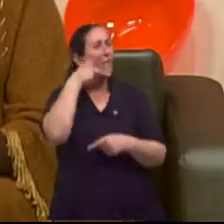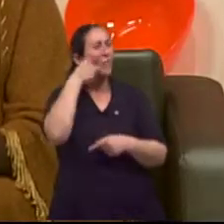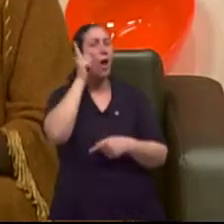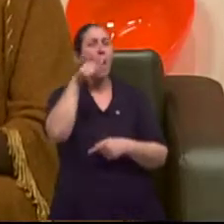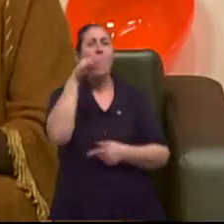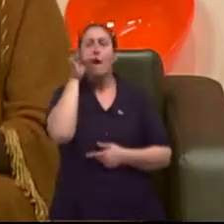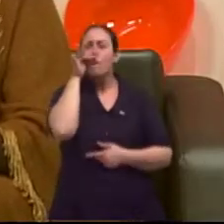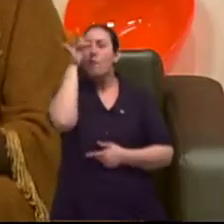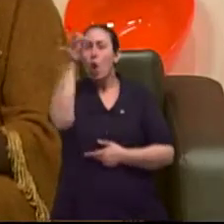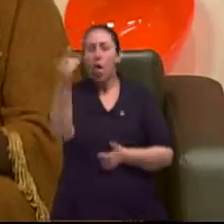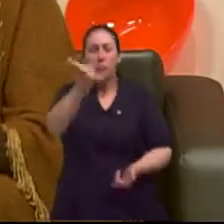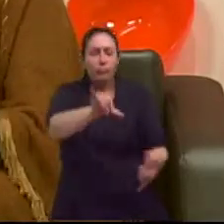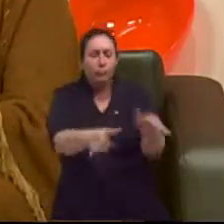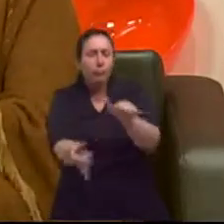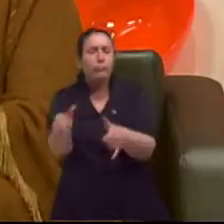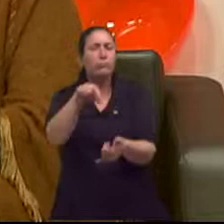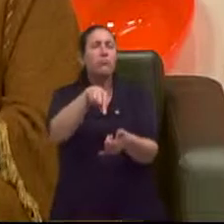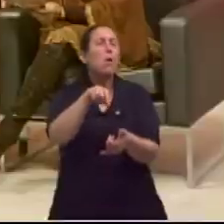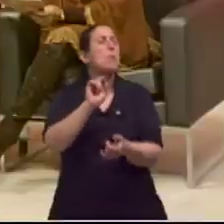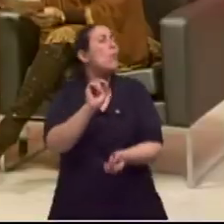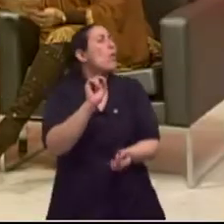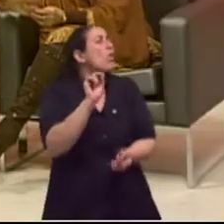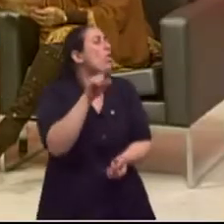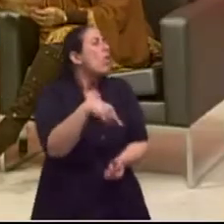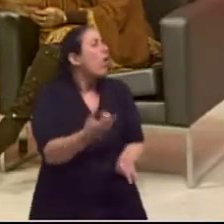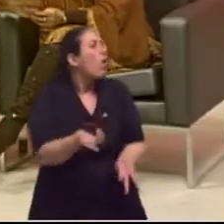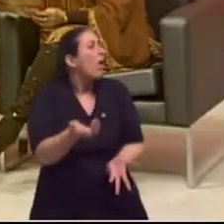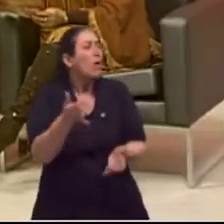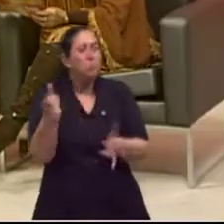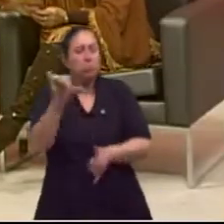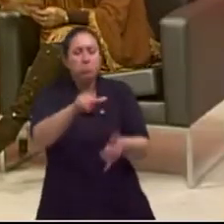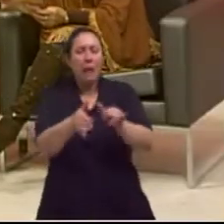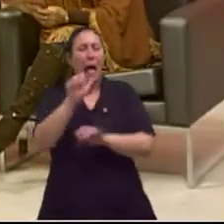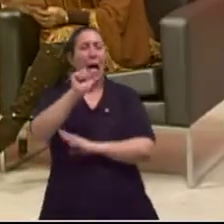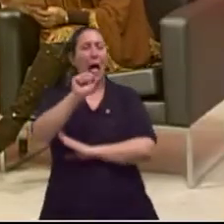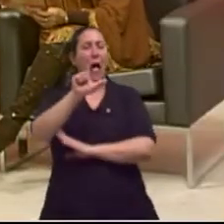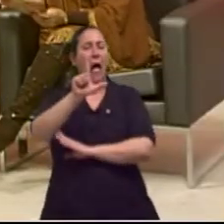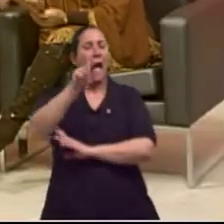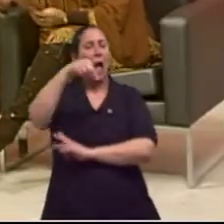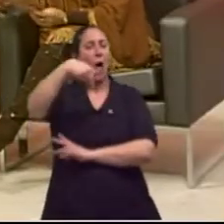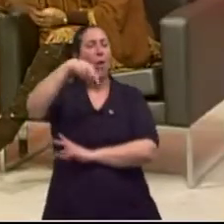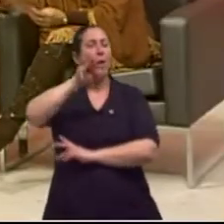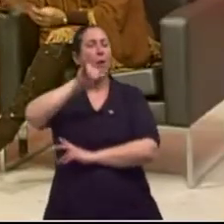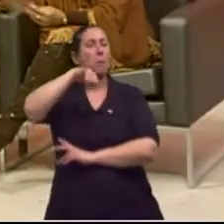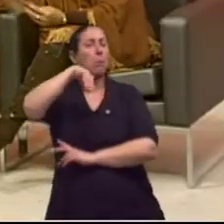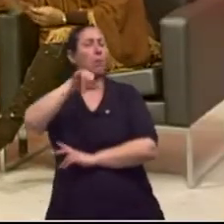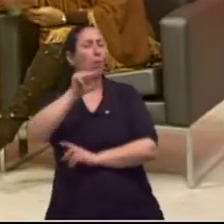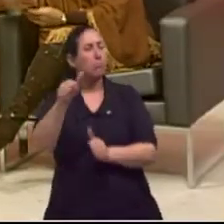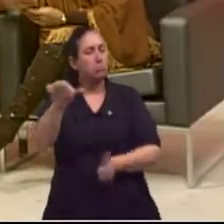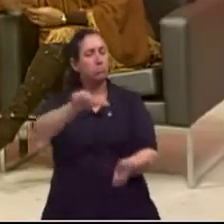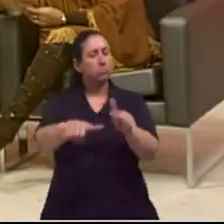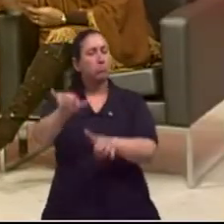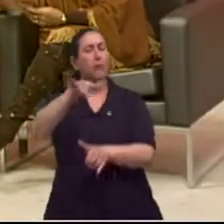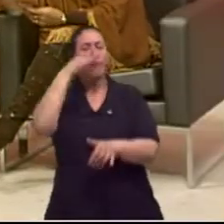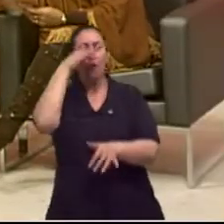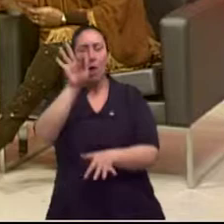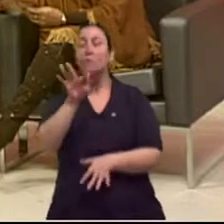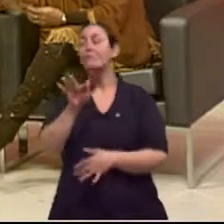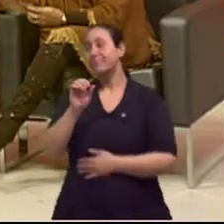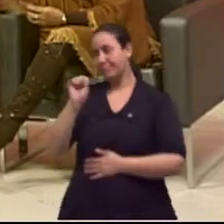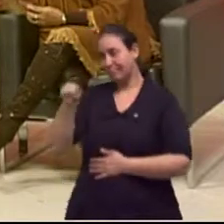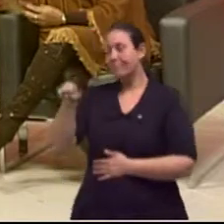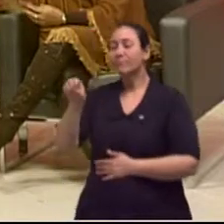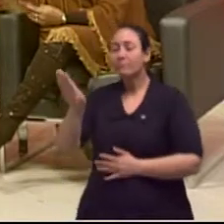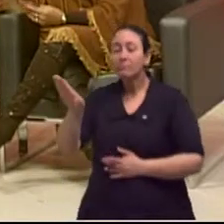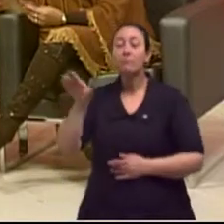alquímicos. Então, a primeira pergunta, o que são os florais alquímicos? Por que a pessoa muda a sua vida? É que são florais diferenciados,